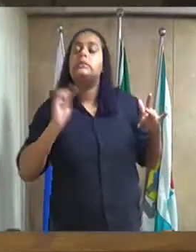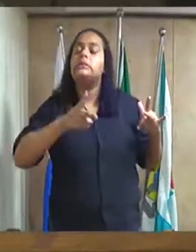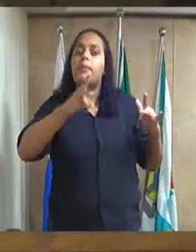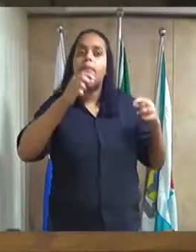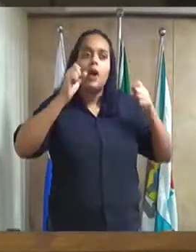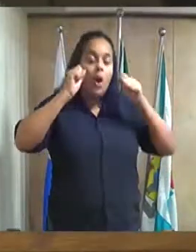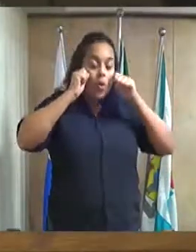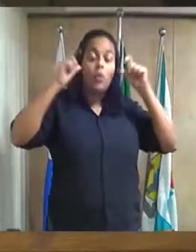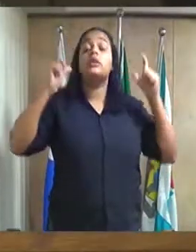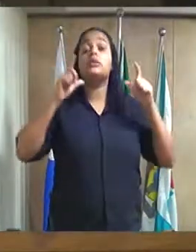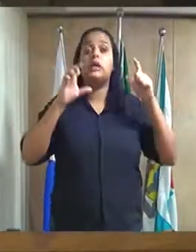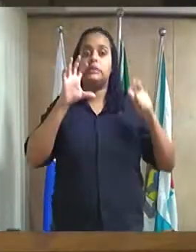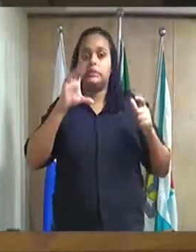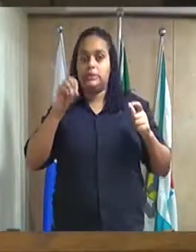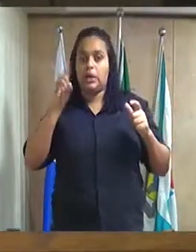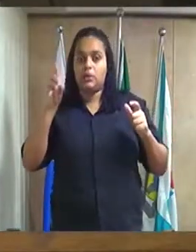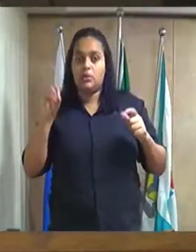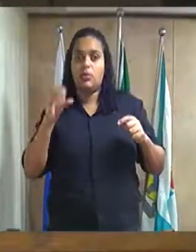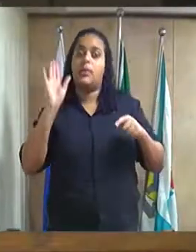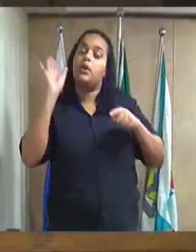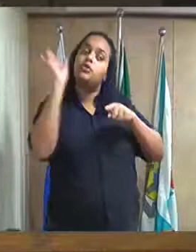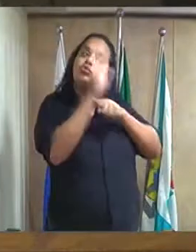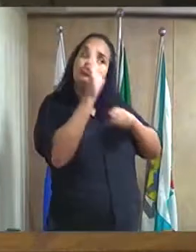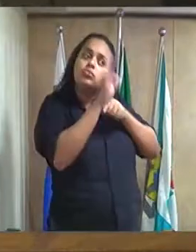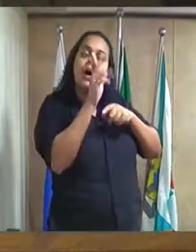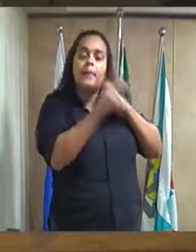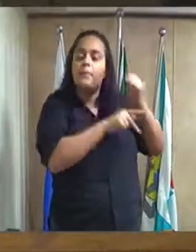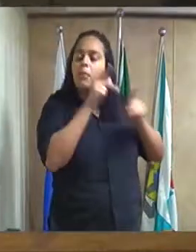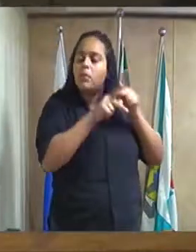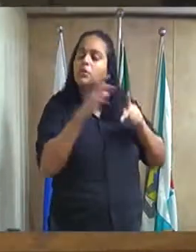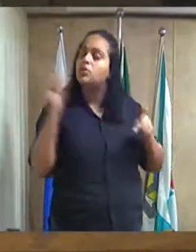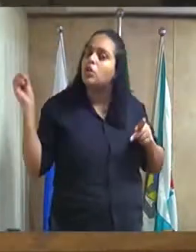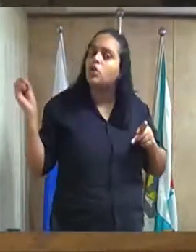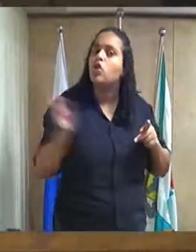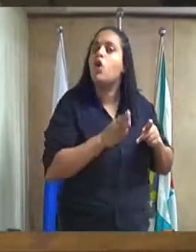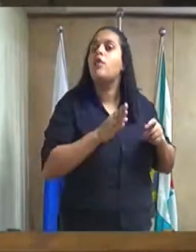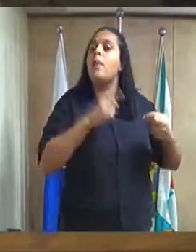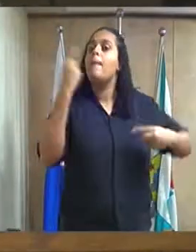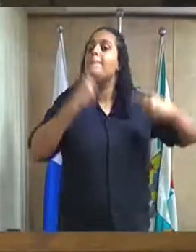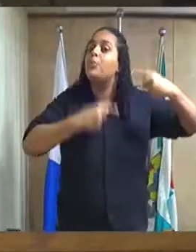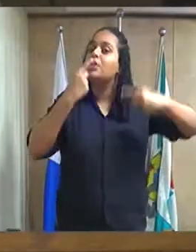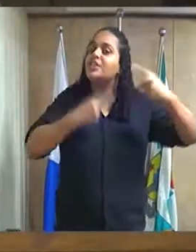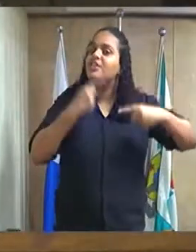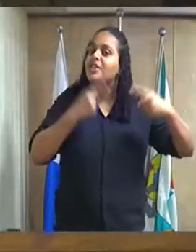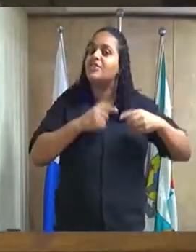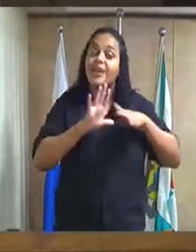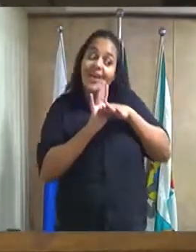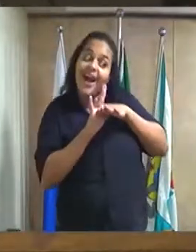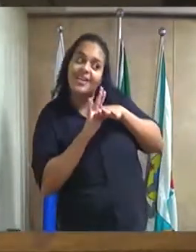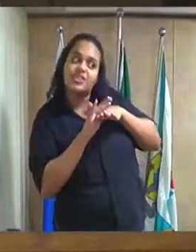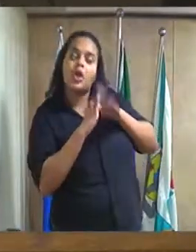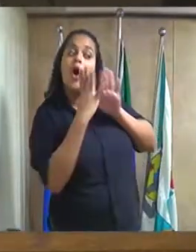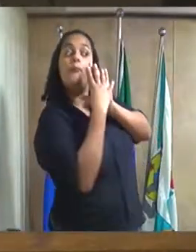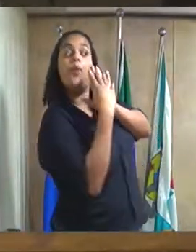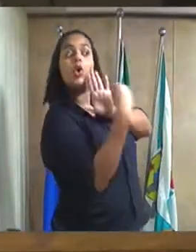poder atender a nossa população. Essa é a nova política de Duque de Caxias, esse é o novo modelo de política, acordar